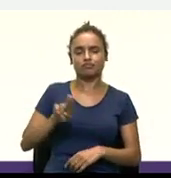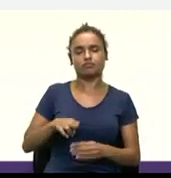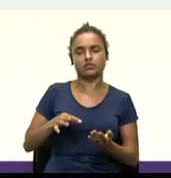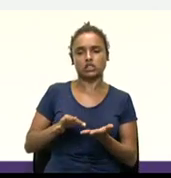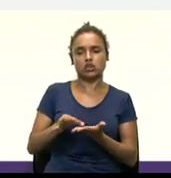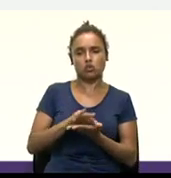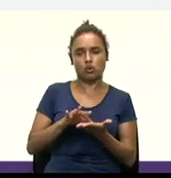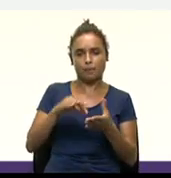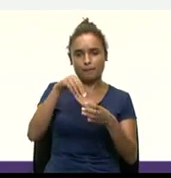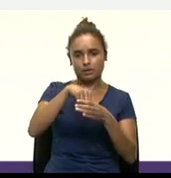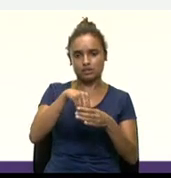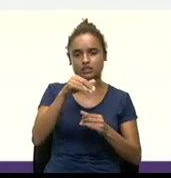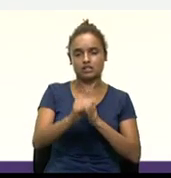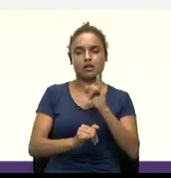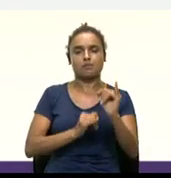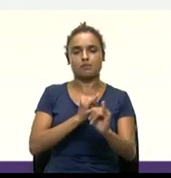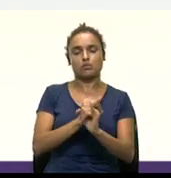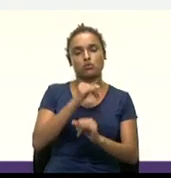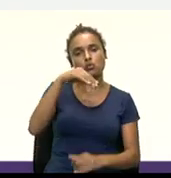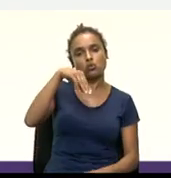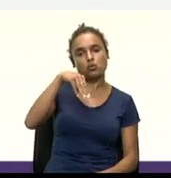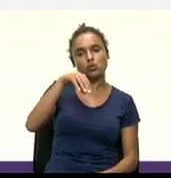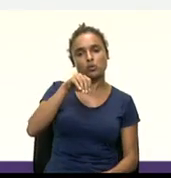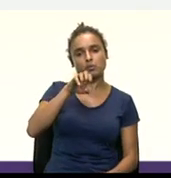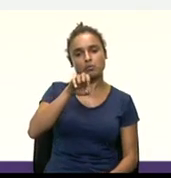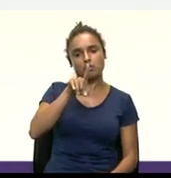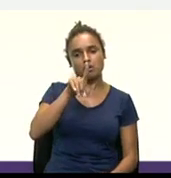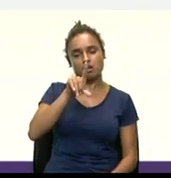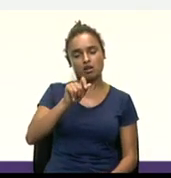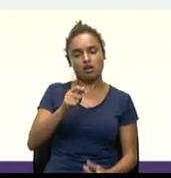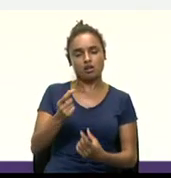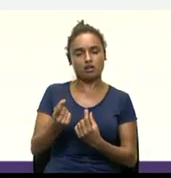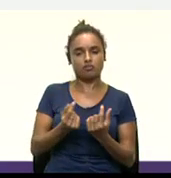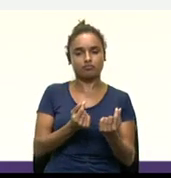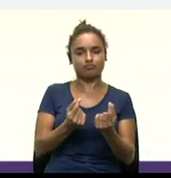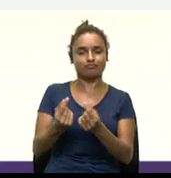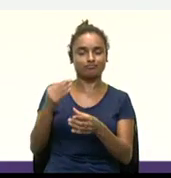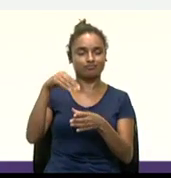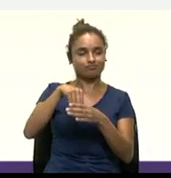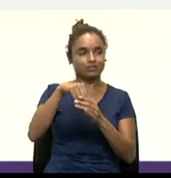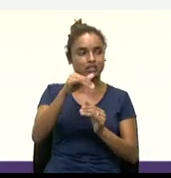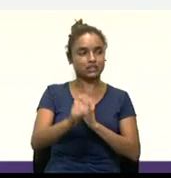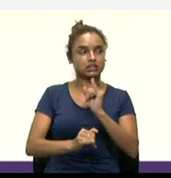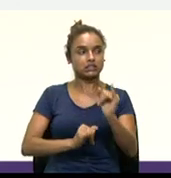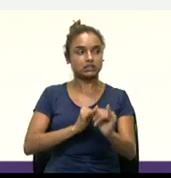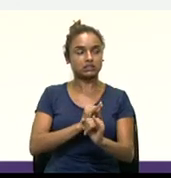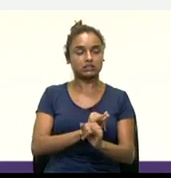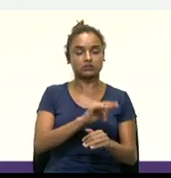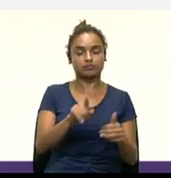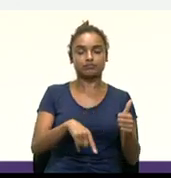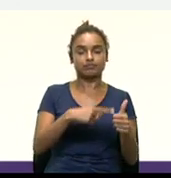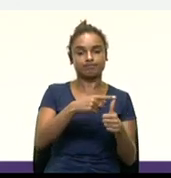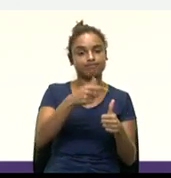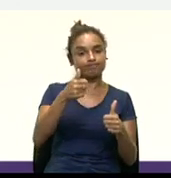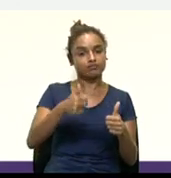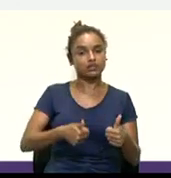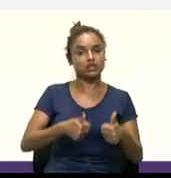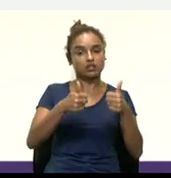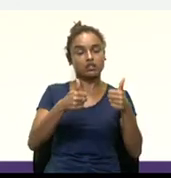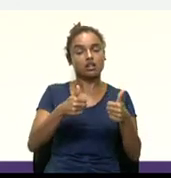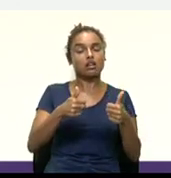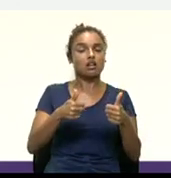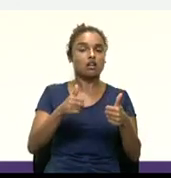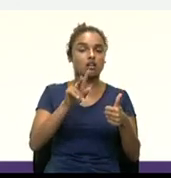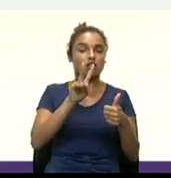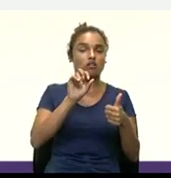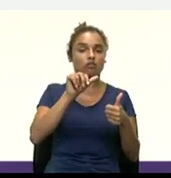virtual. Então, já começar a citar as primeiras vantagens da moeda. Olha só. Então, existe